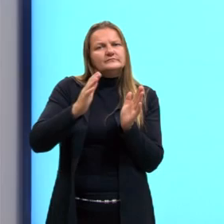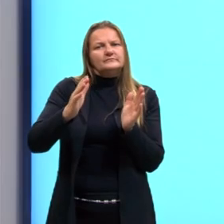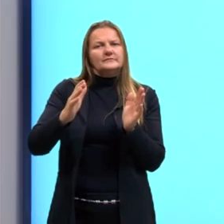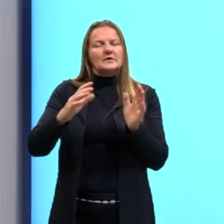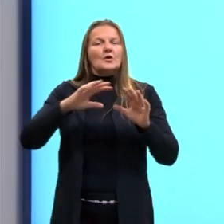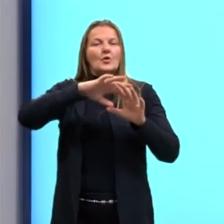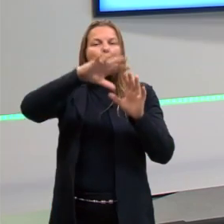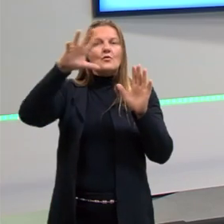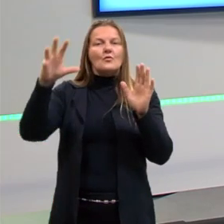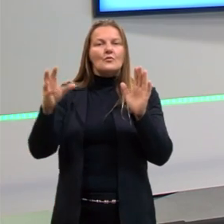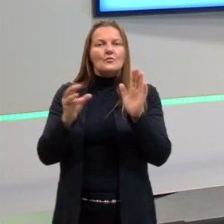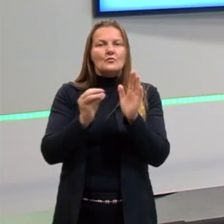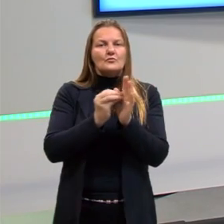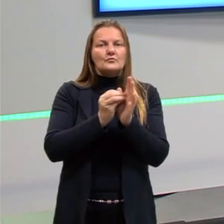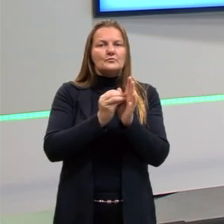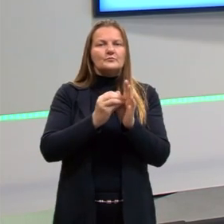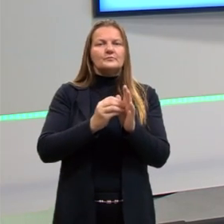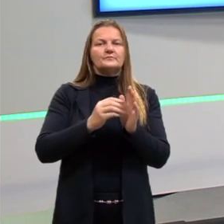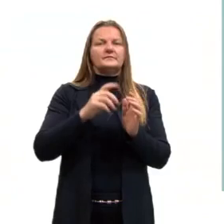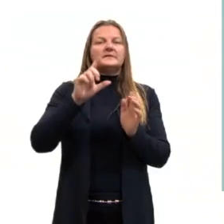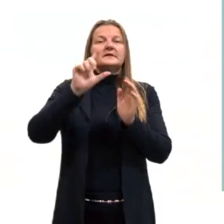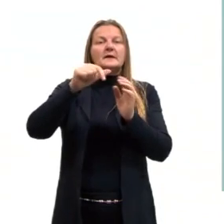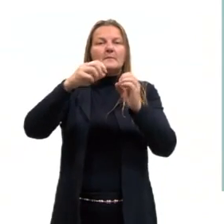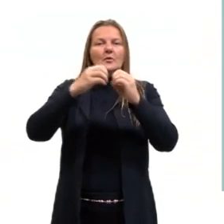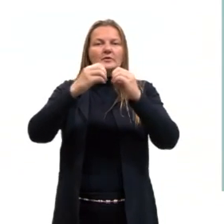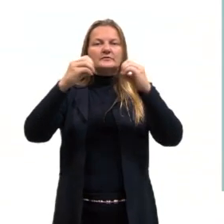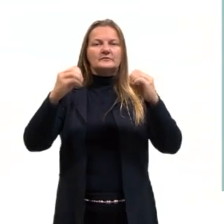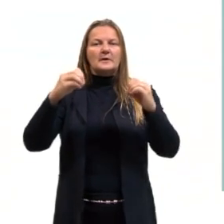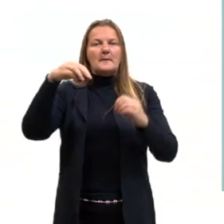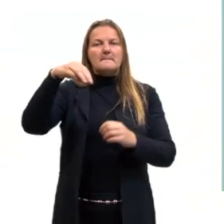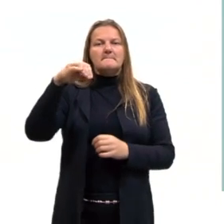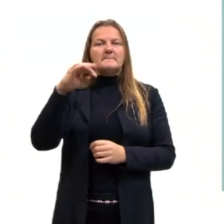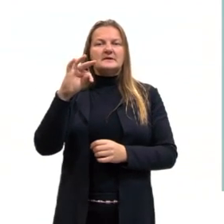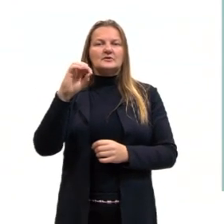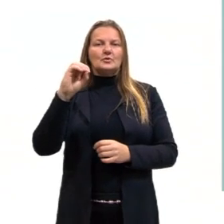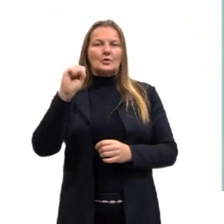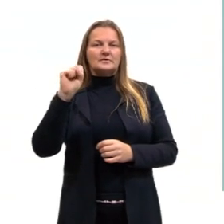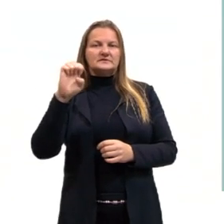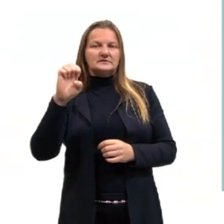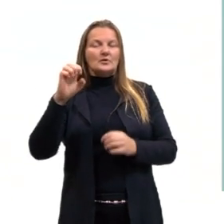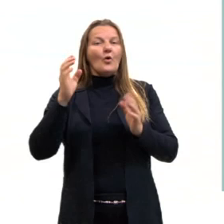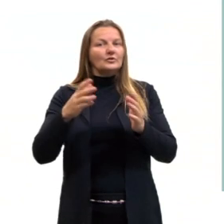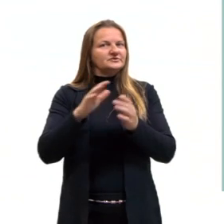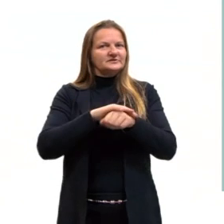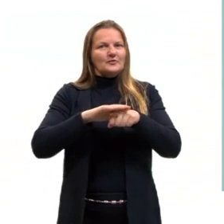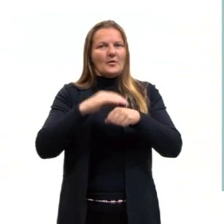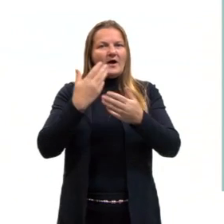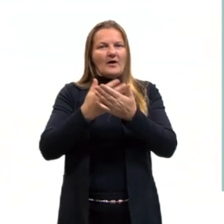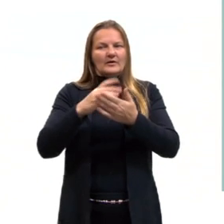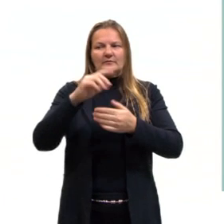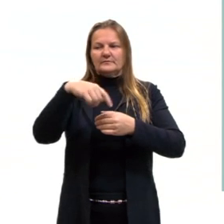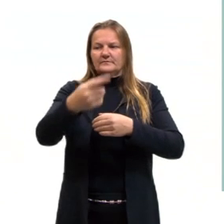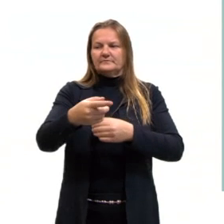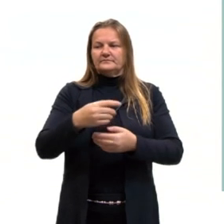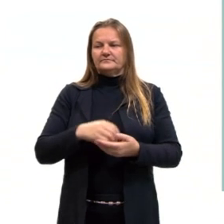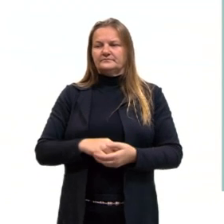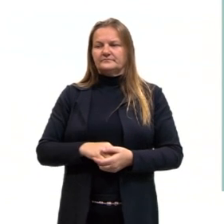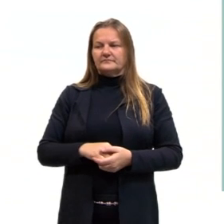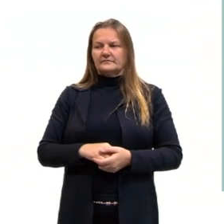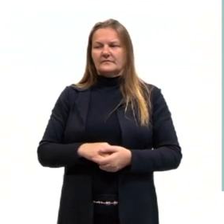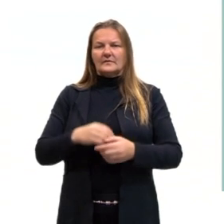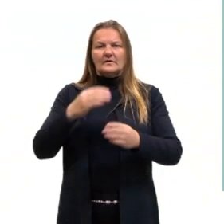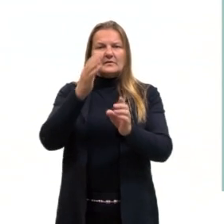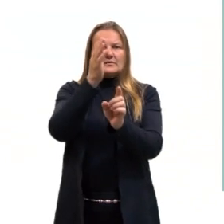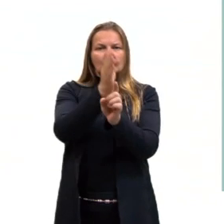tá, gente? Aí depois vem a mitose. Mas a mitose a gente não vai falar hoje. A vai se ater sobre a